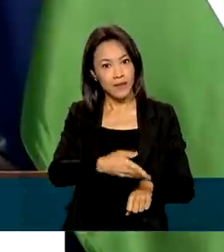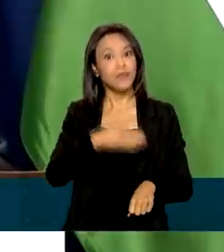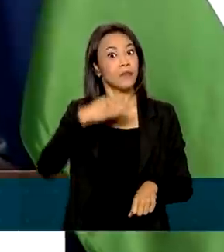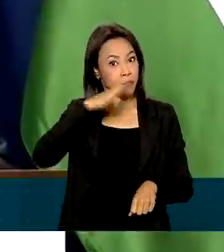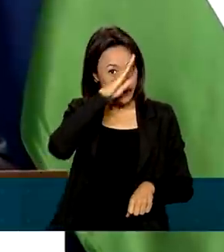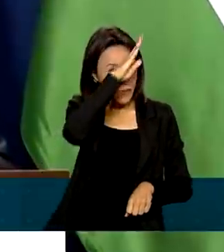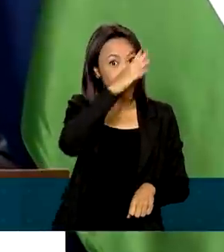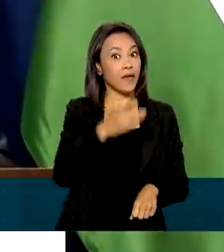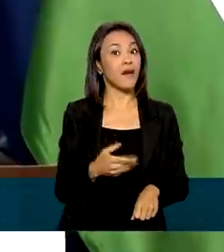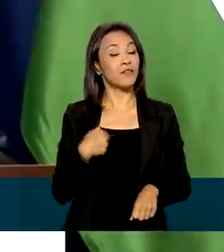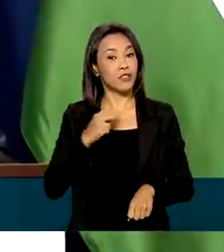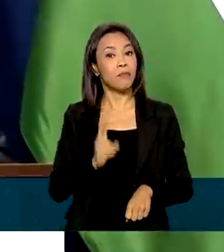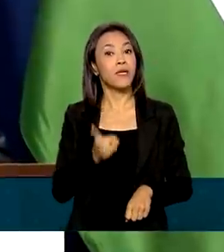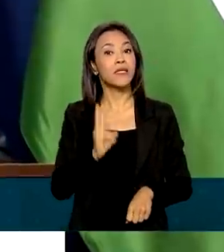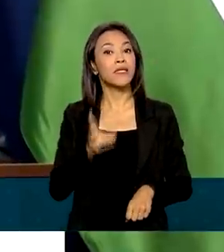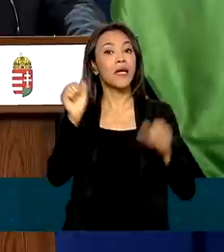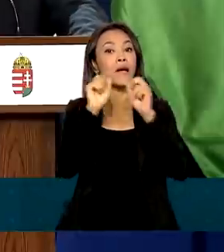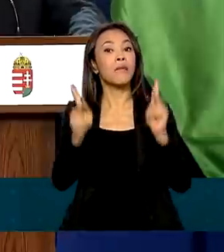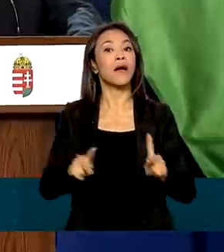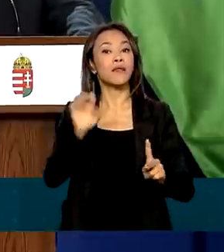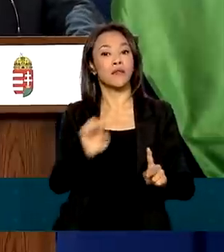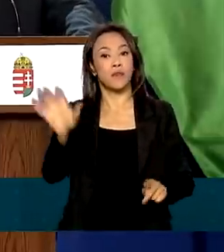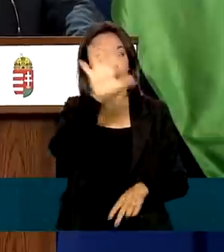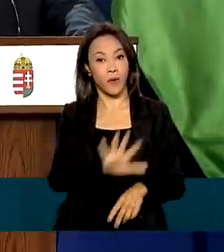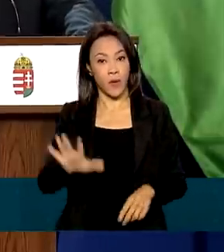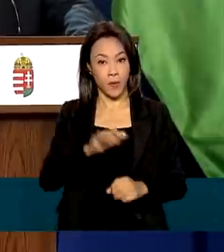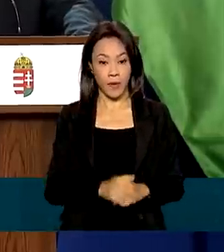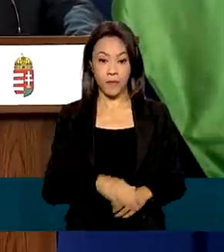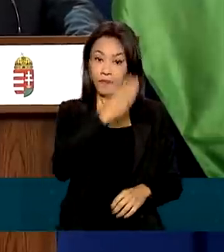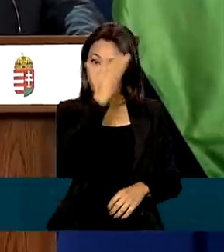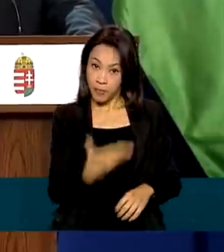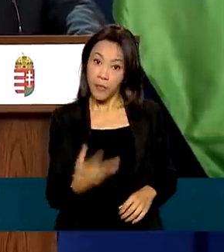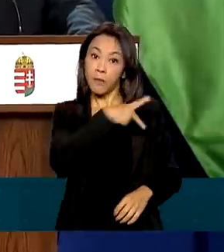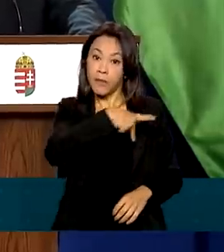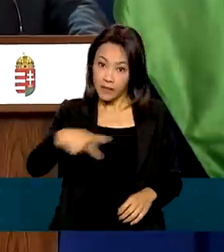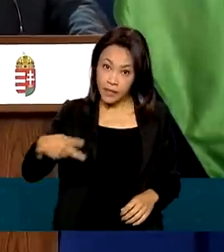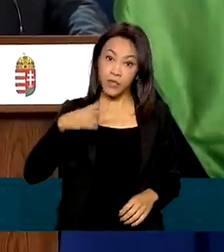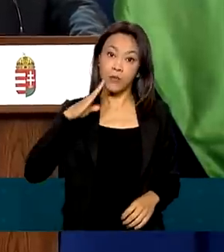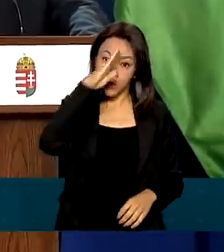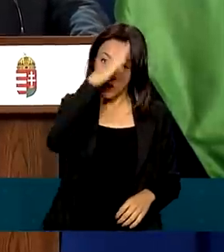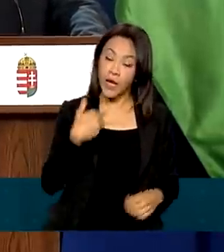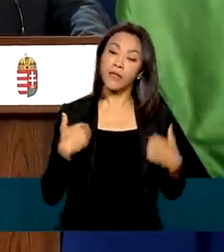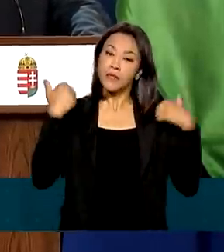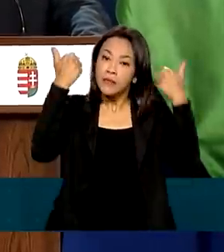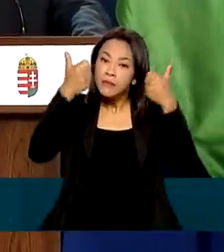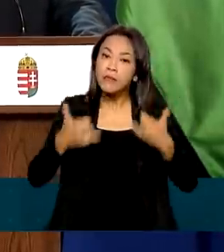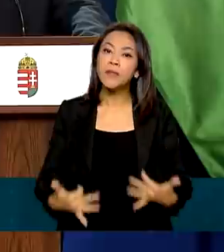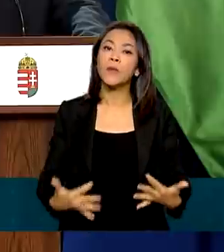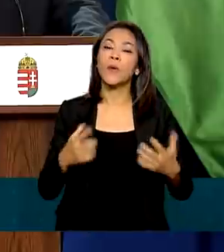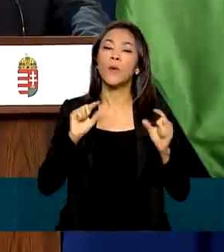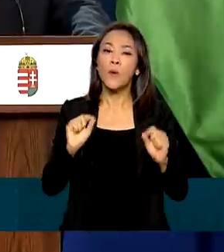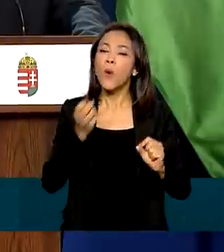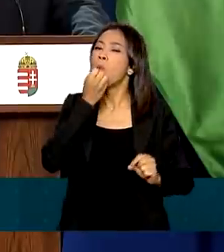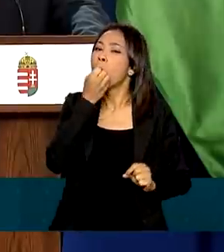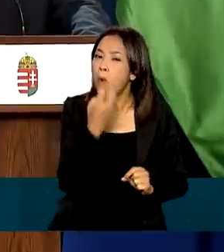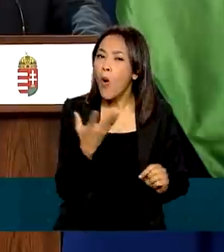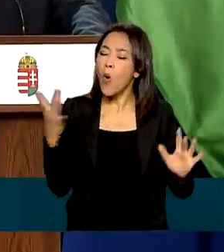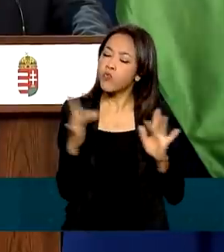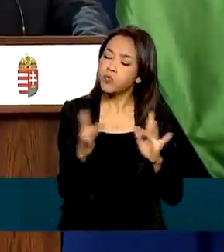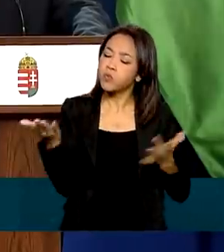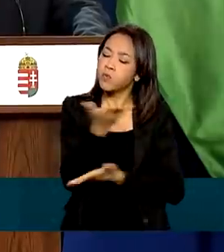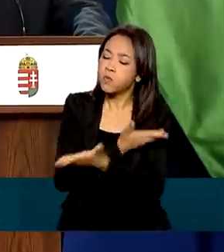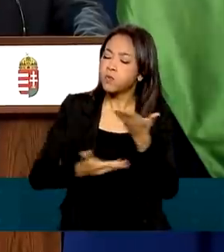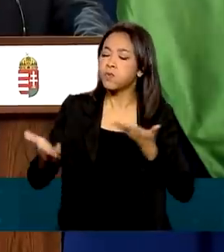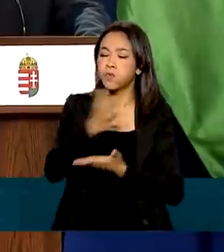ajudar a manter a paz na Europa. O presidente Bolsonaro fez questão de enfatizar o bom relacionamento